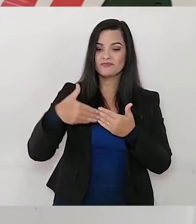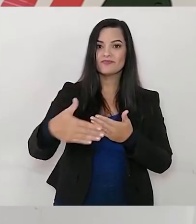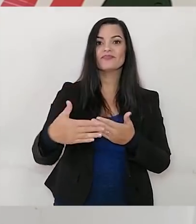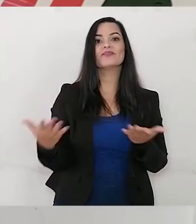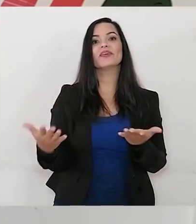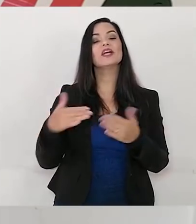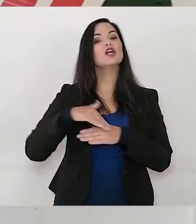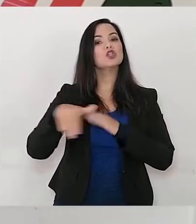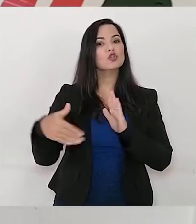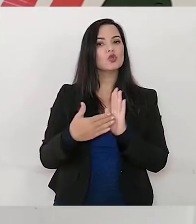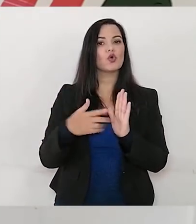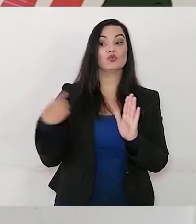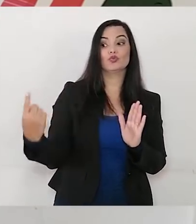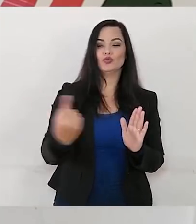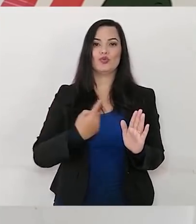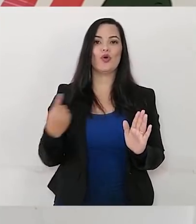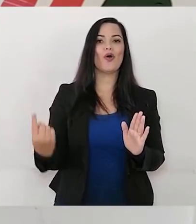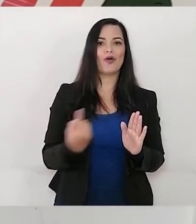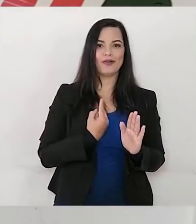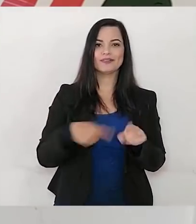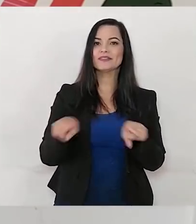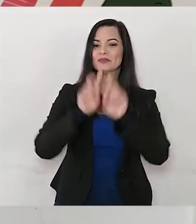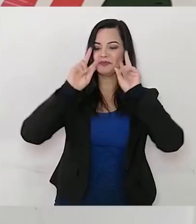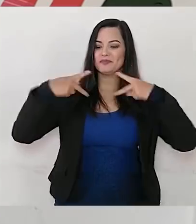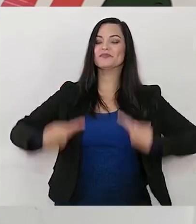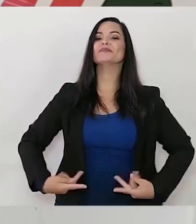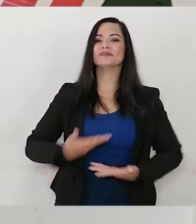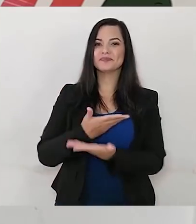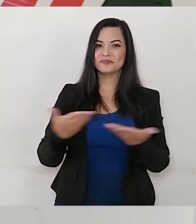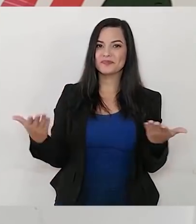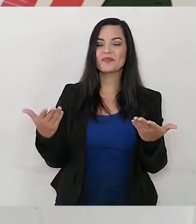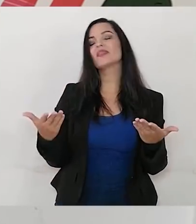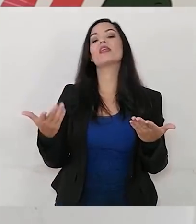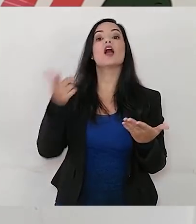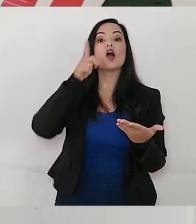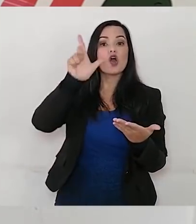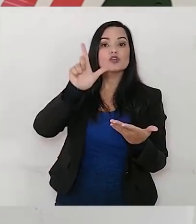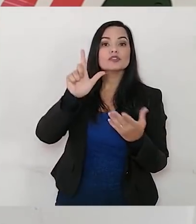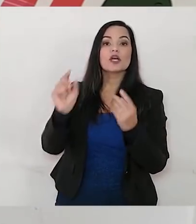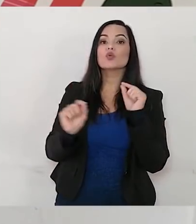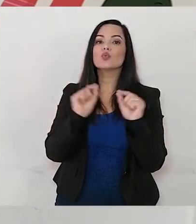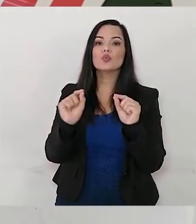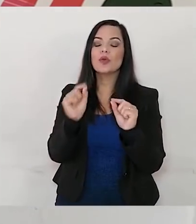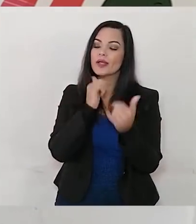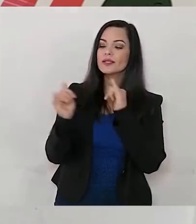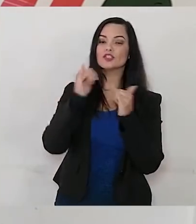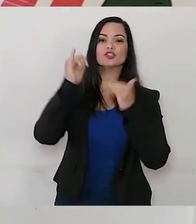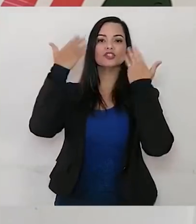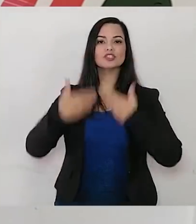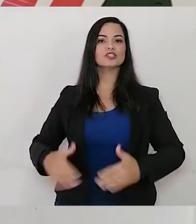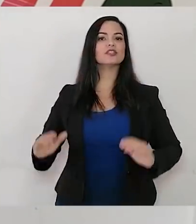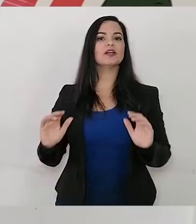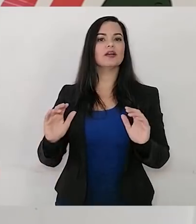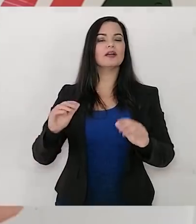disso que todos nós, inclusive a espécie humana, conseguimos energia para